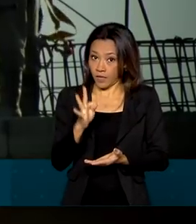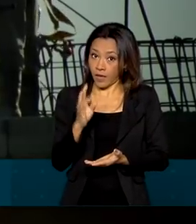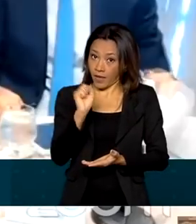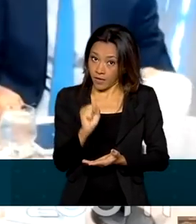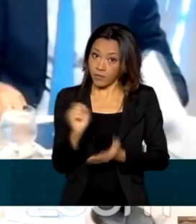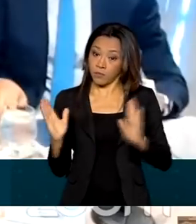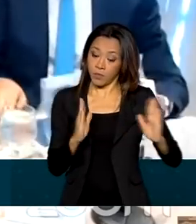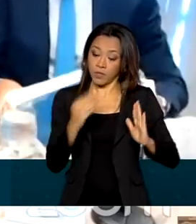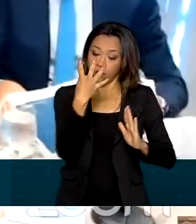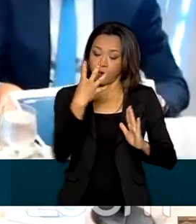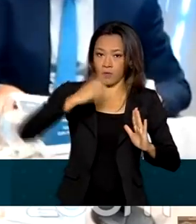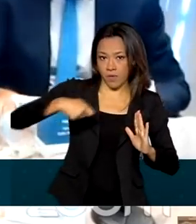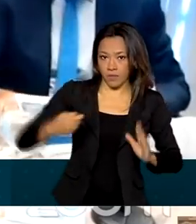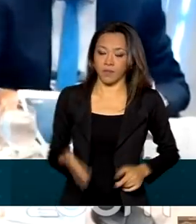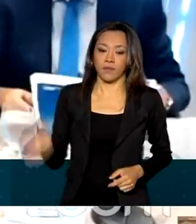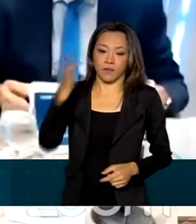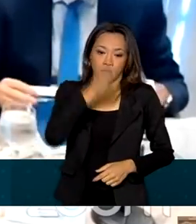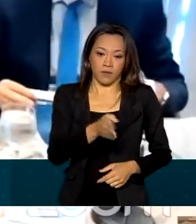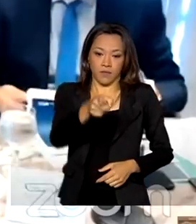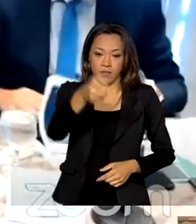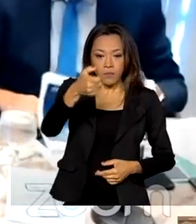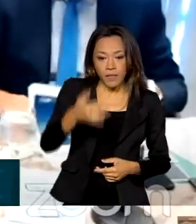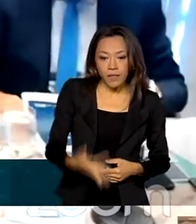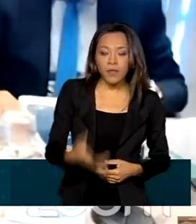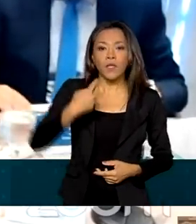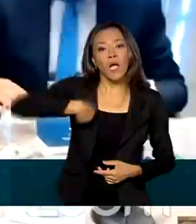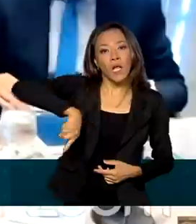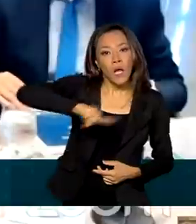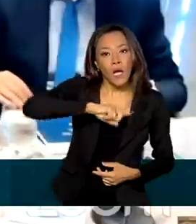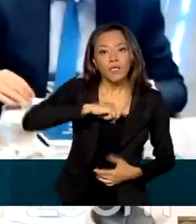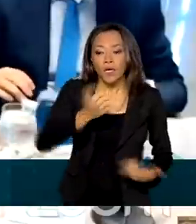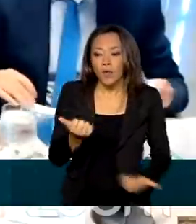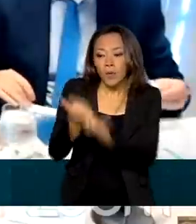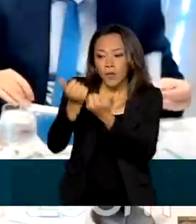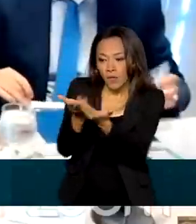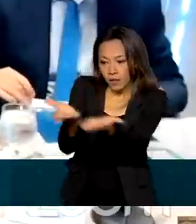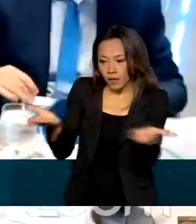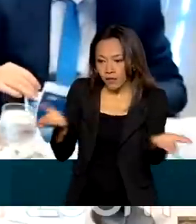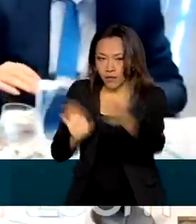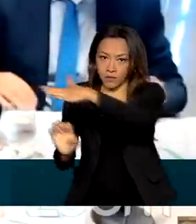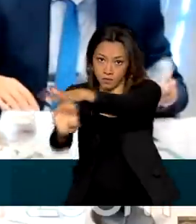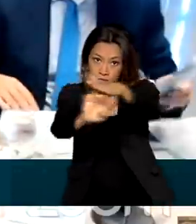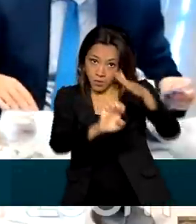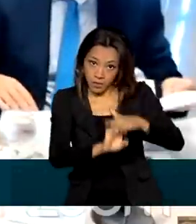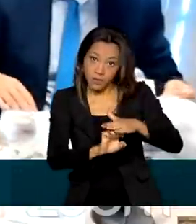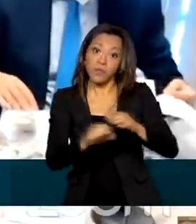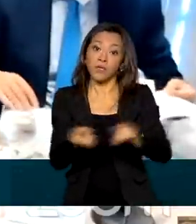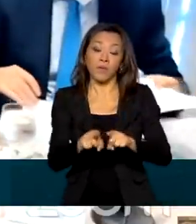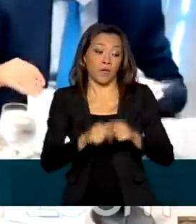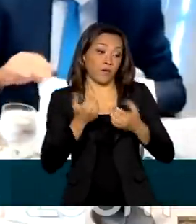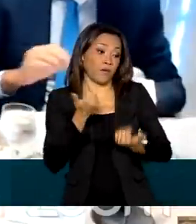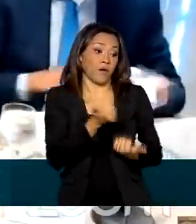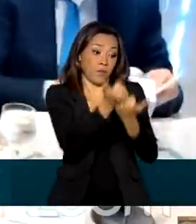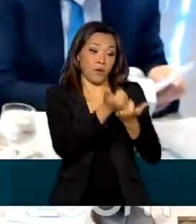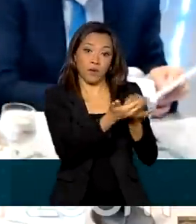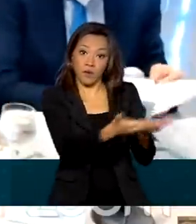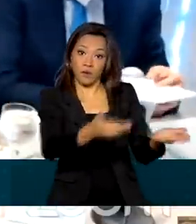meses. Trazemos novamente, para a ajuda dos empresários, das empresas e dos empregados, obviamente,